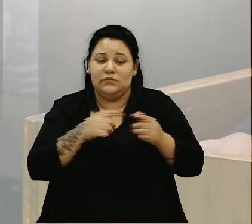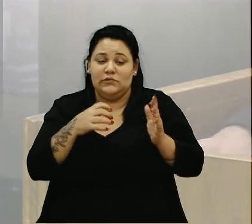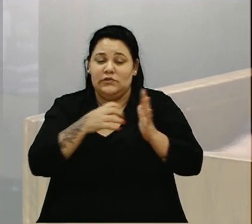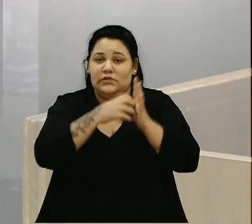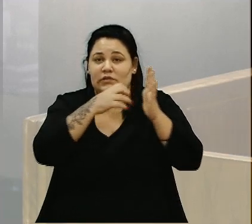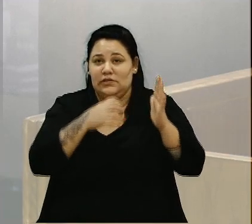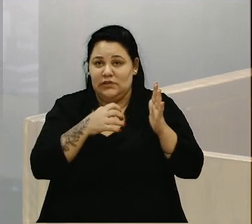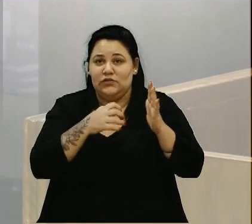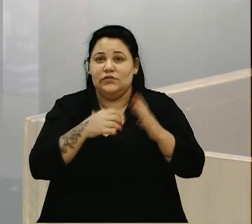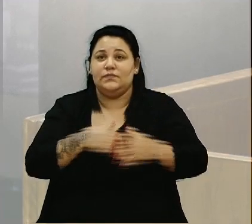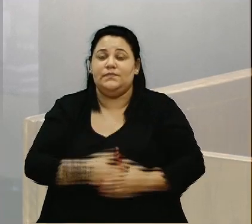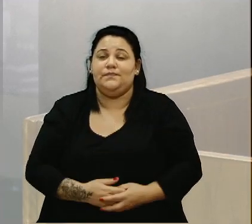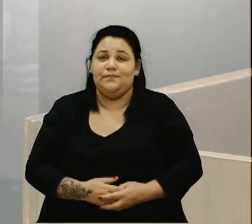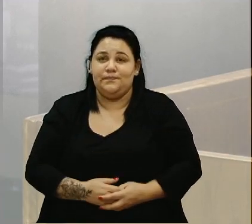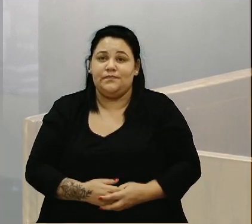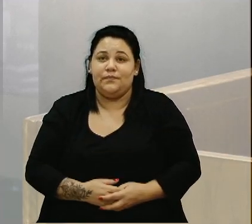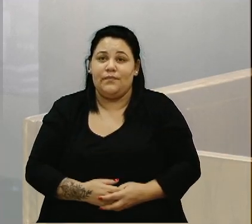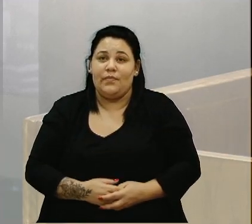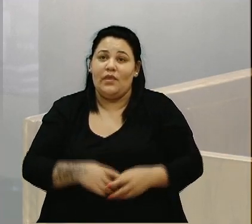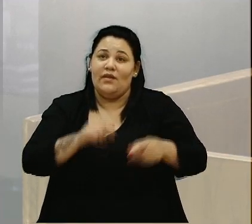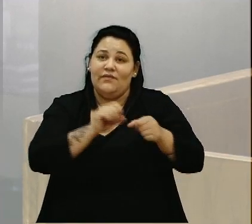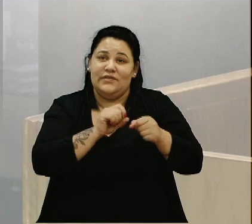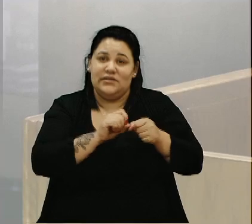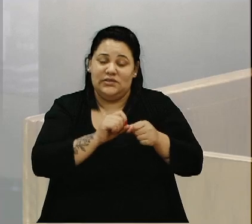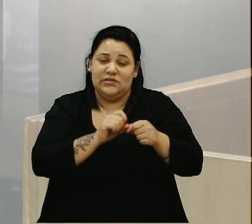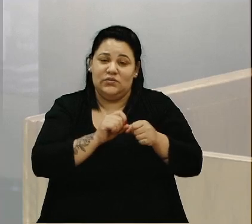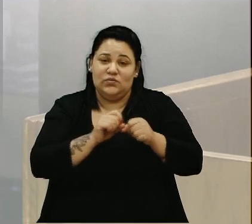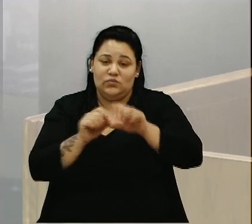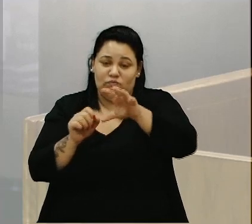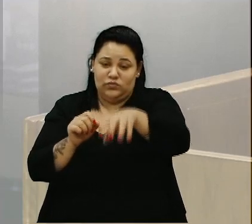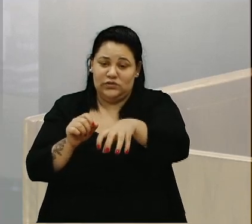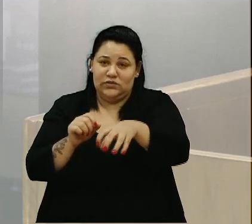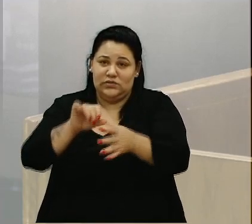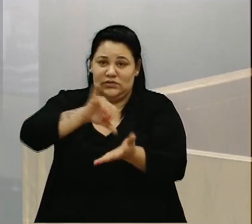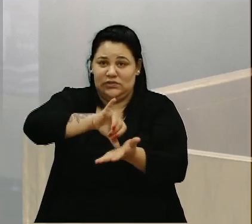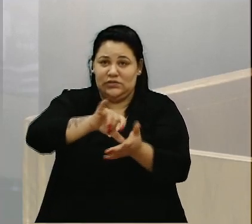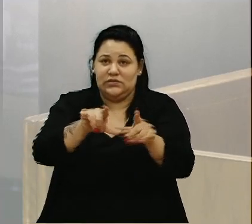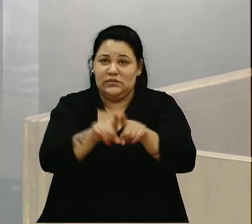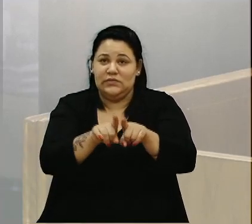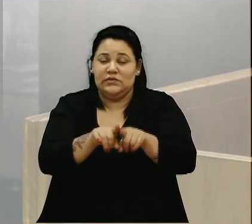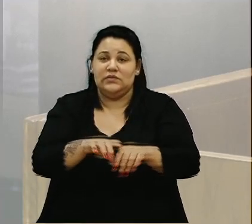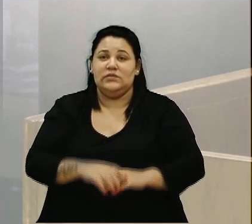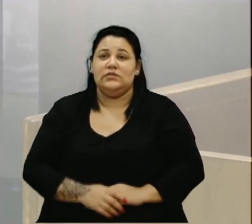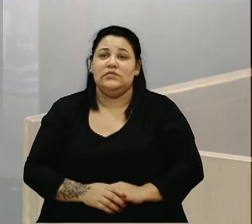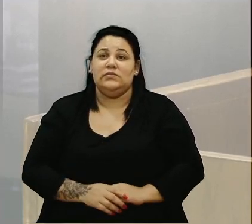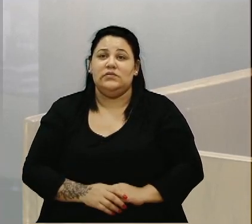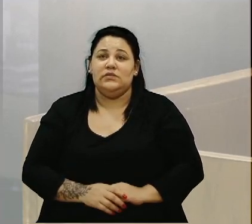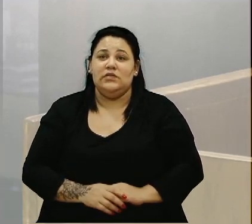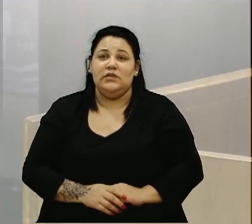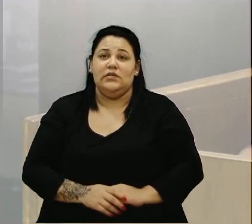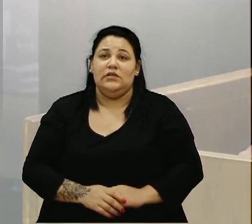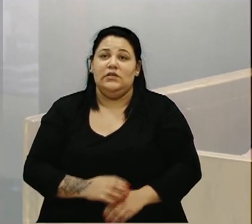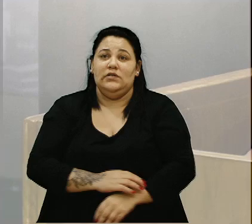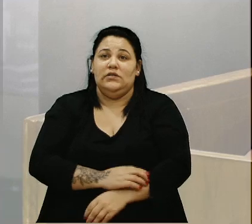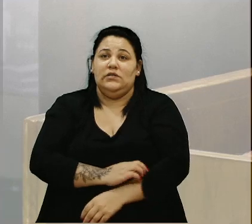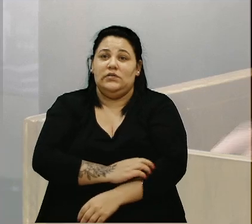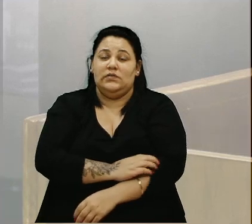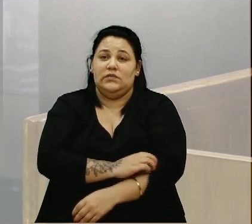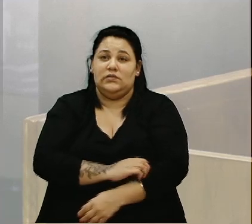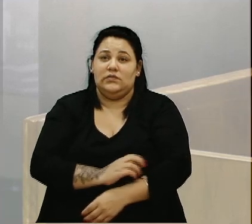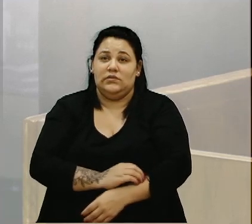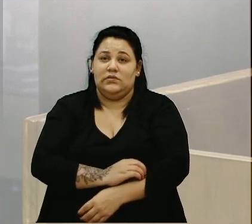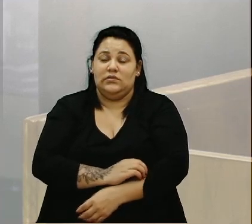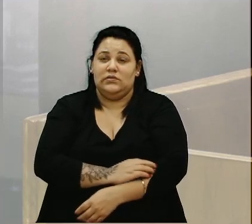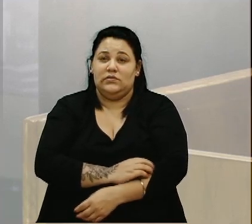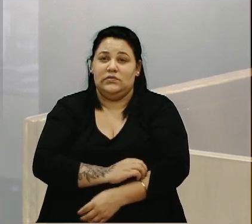foi achado por meio fazer aquele canteiro ali. Declaração de líder da bancada do... Tivemos em direção ao bairro